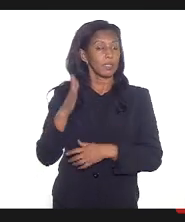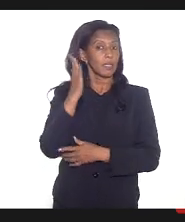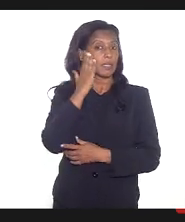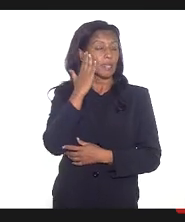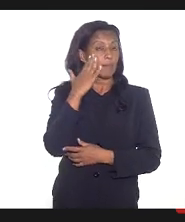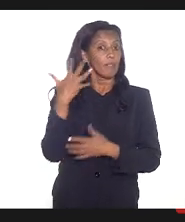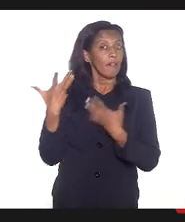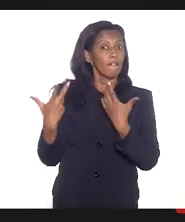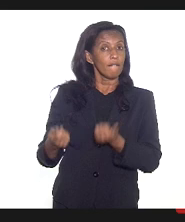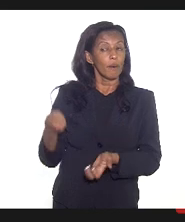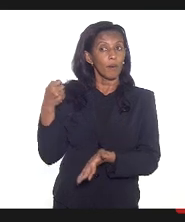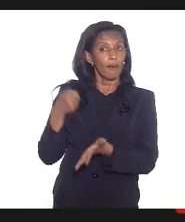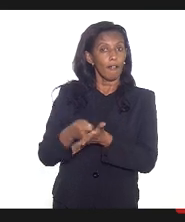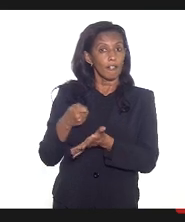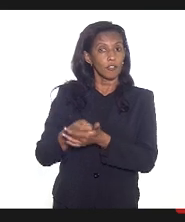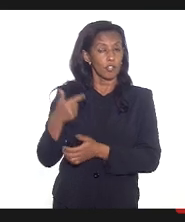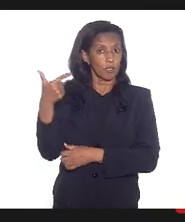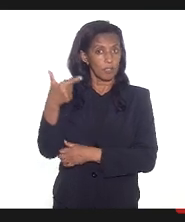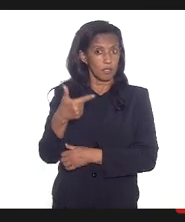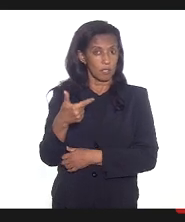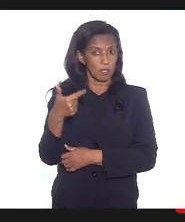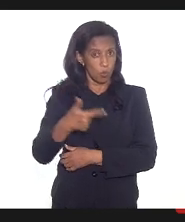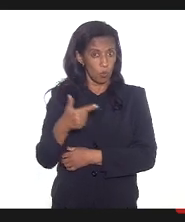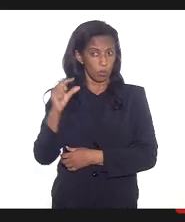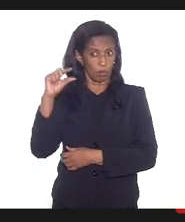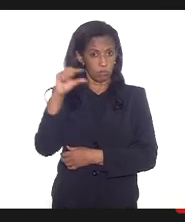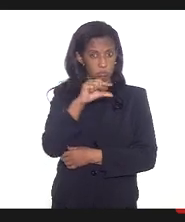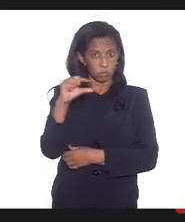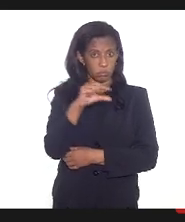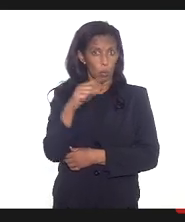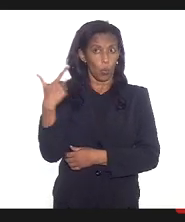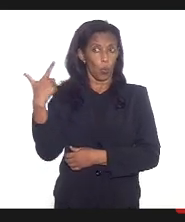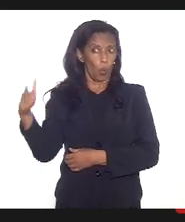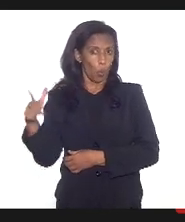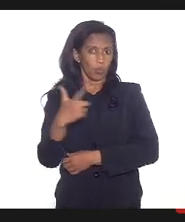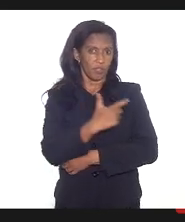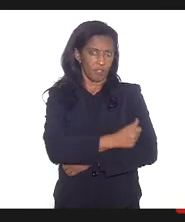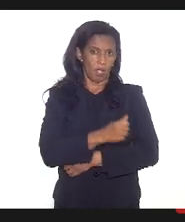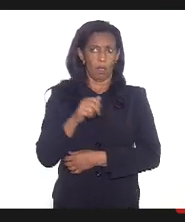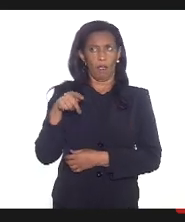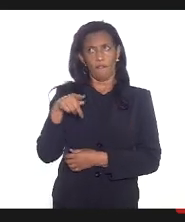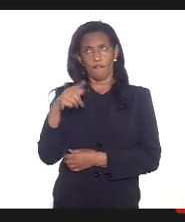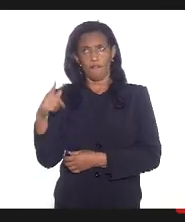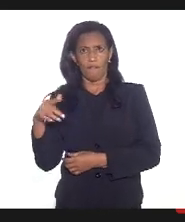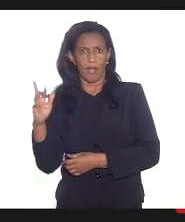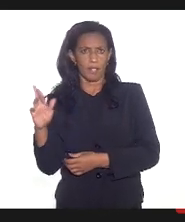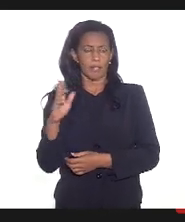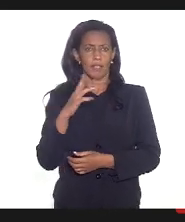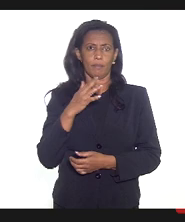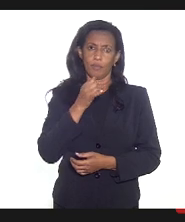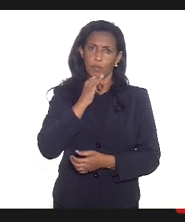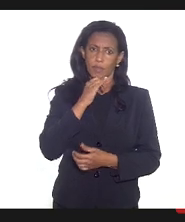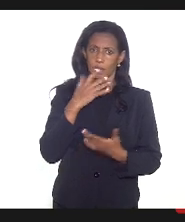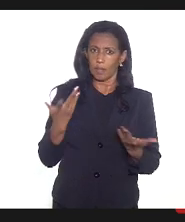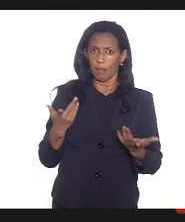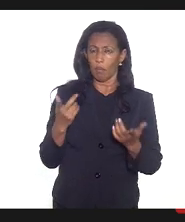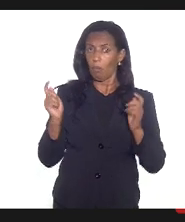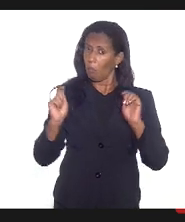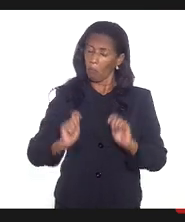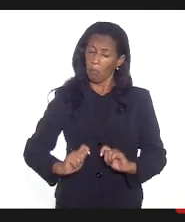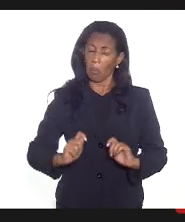vamos garantir a segunda dose com a outra vacina com a vacina Pfizer por exemplo é uma